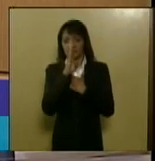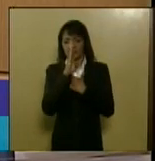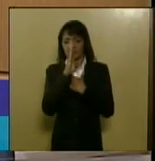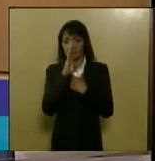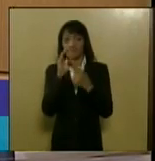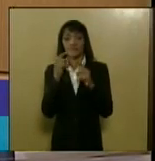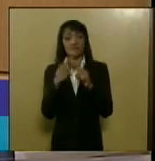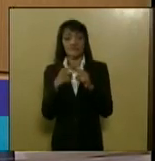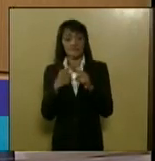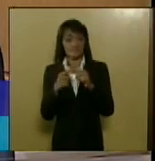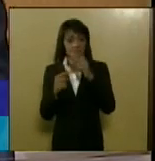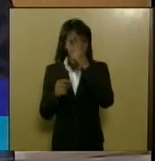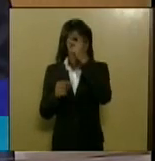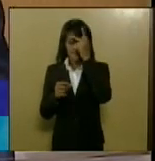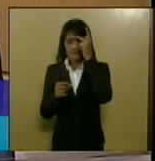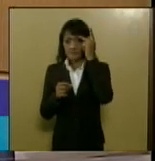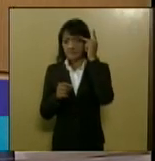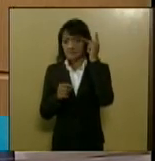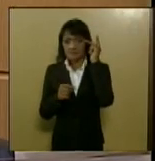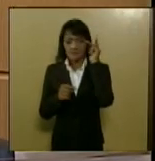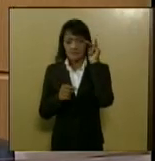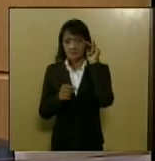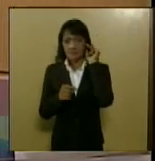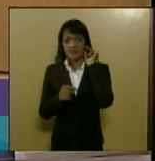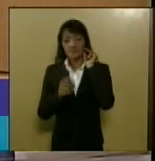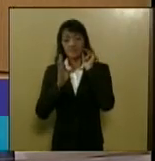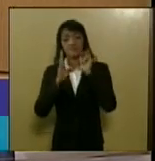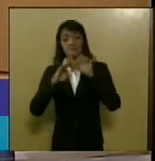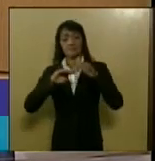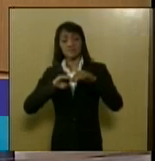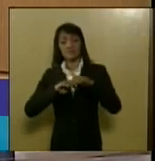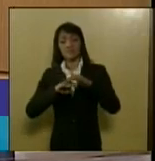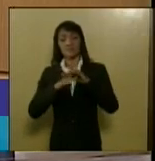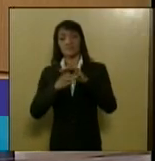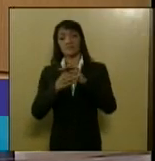as pessoas se acostumaram